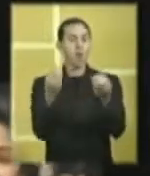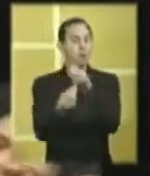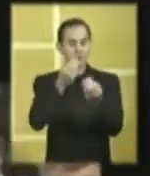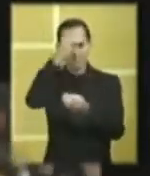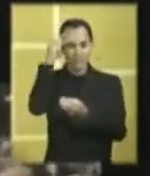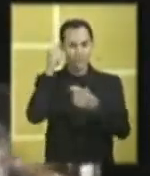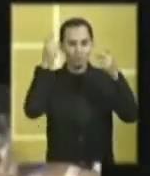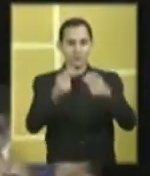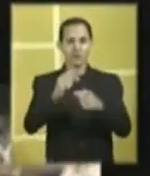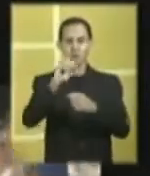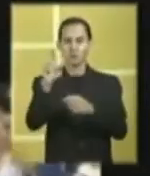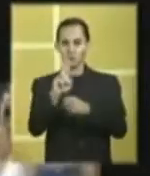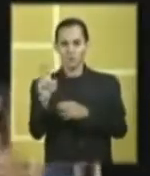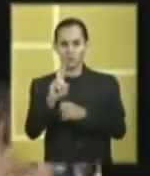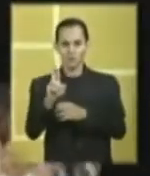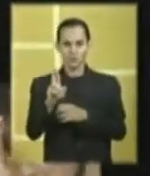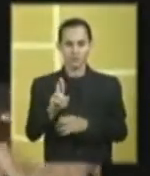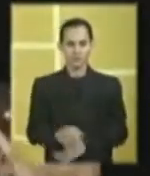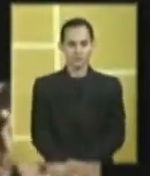pessoal daqui do bairro Roosevelt.